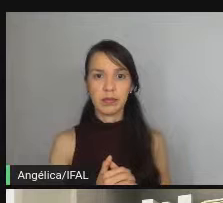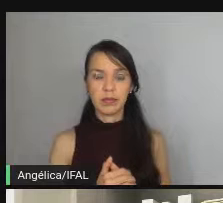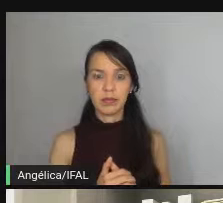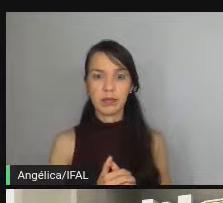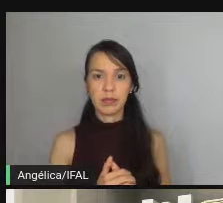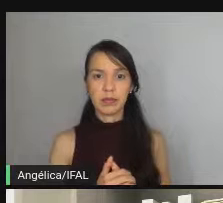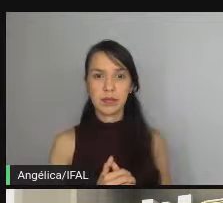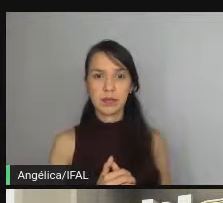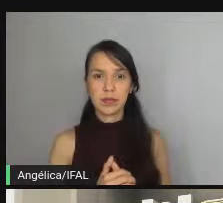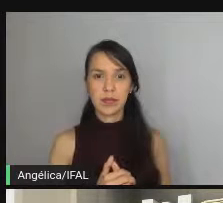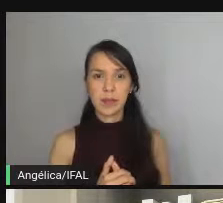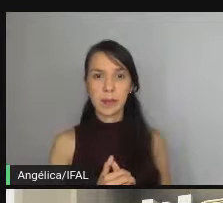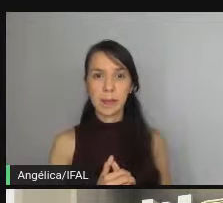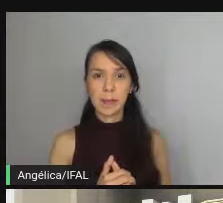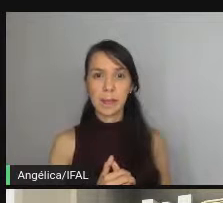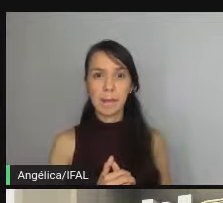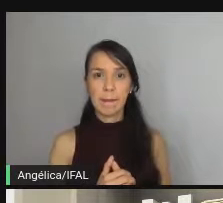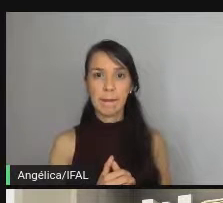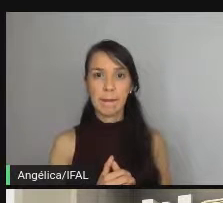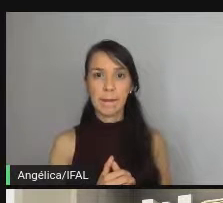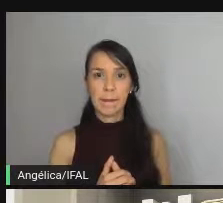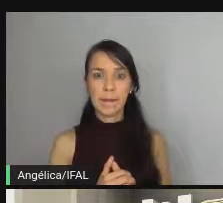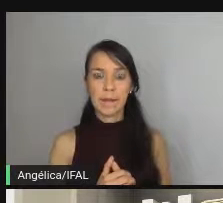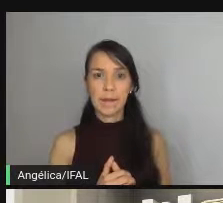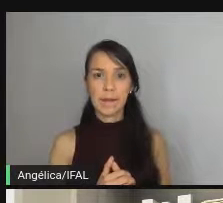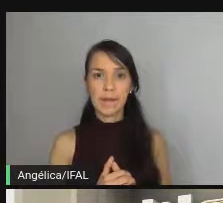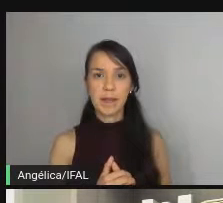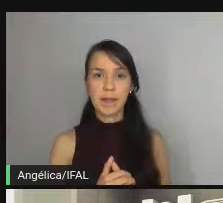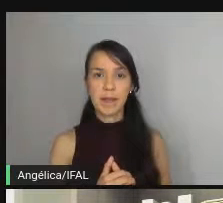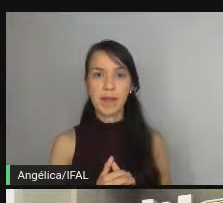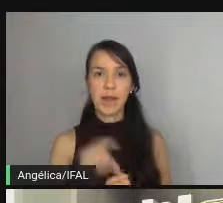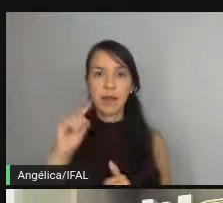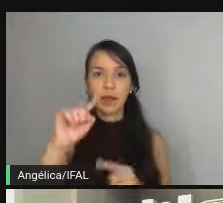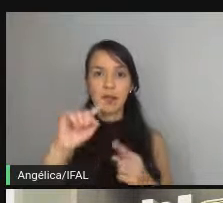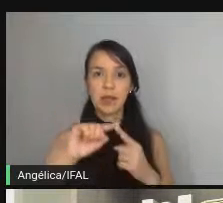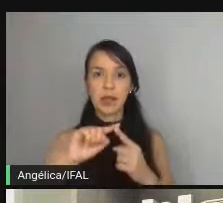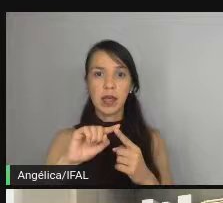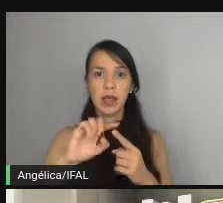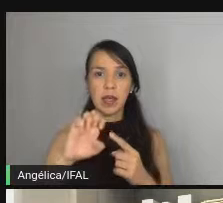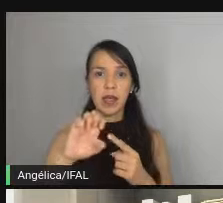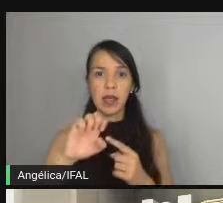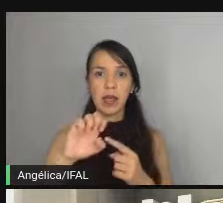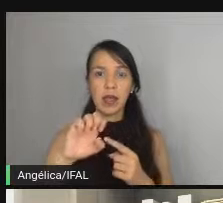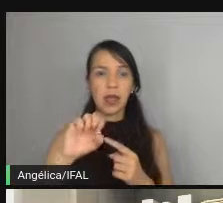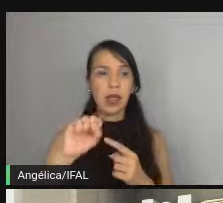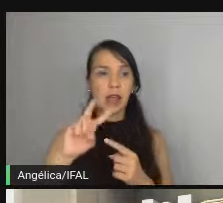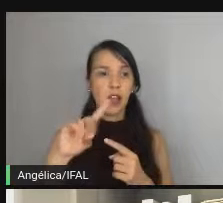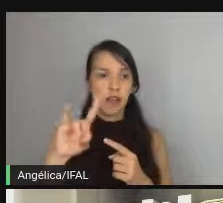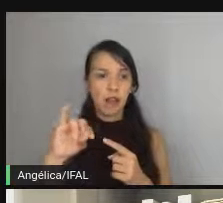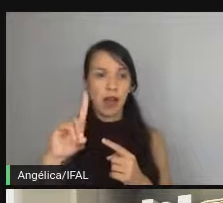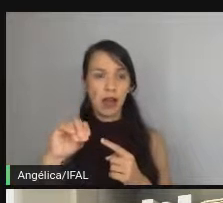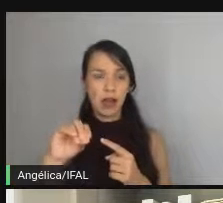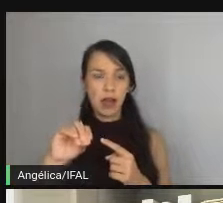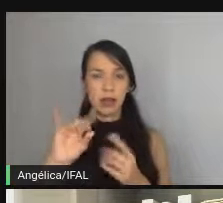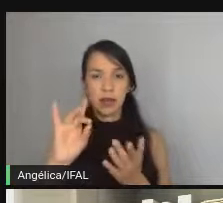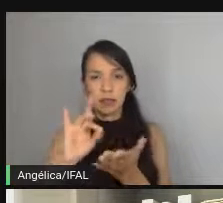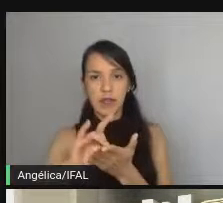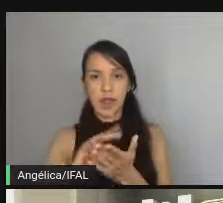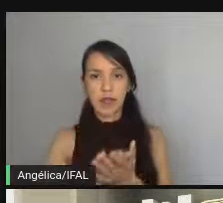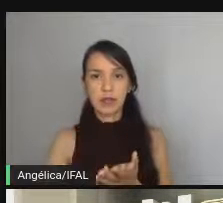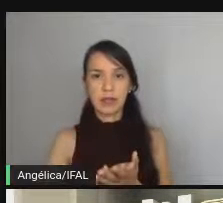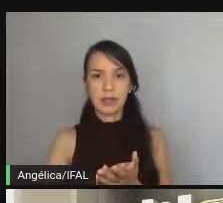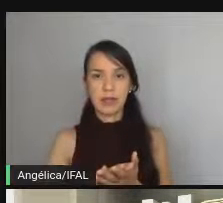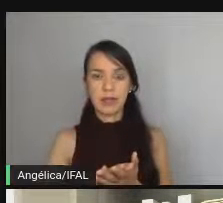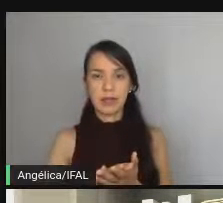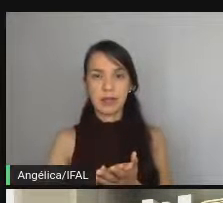então esse aqui então eu vou botar exponencial base válido certo e aqui não aqui